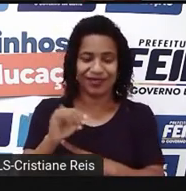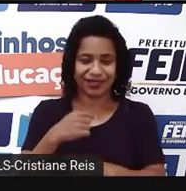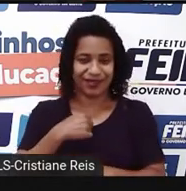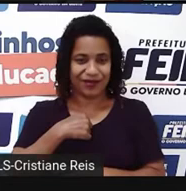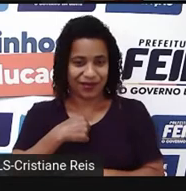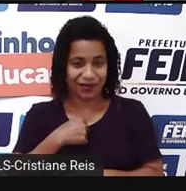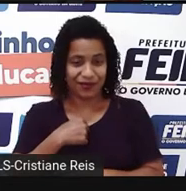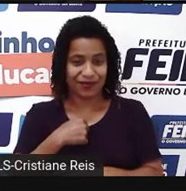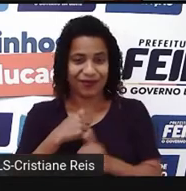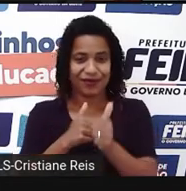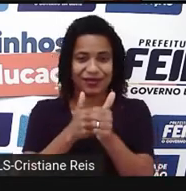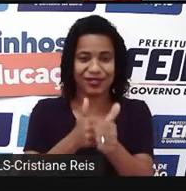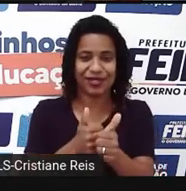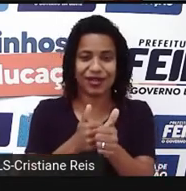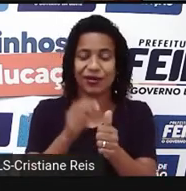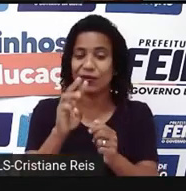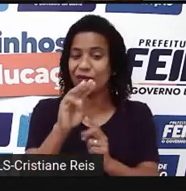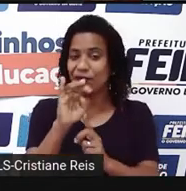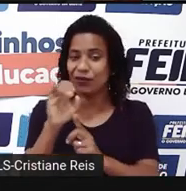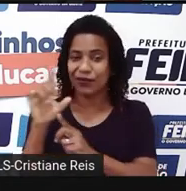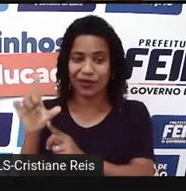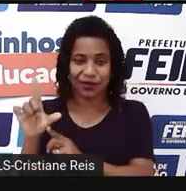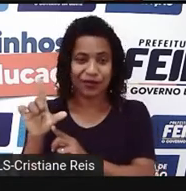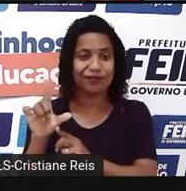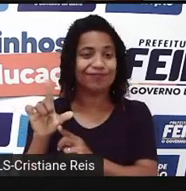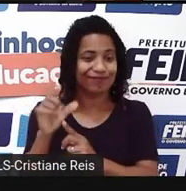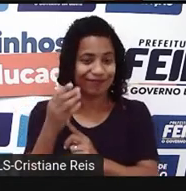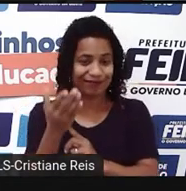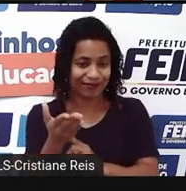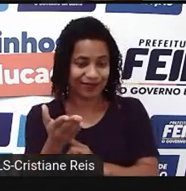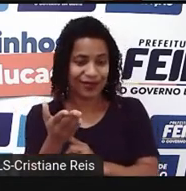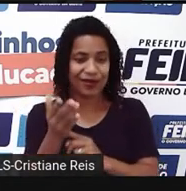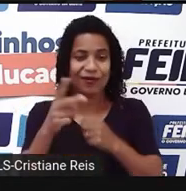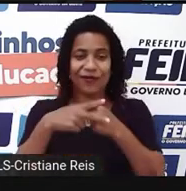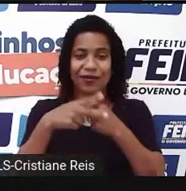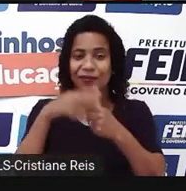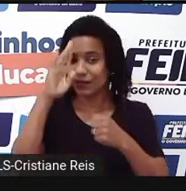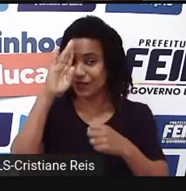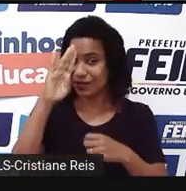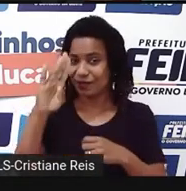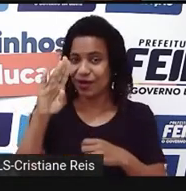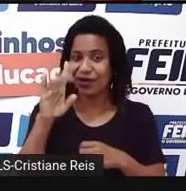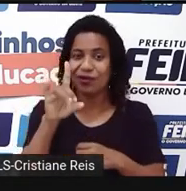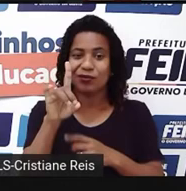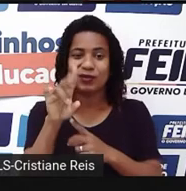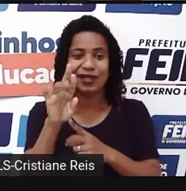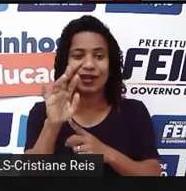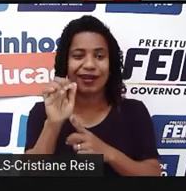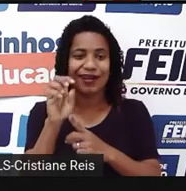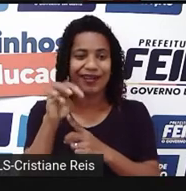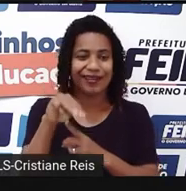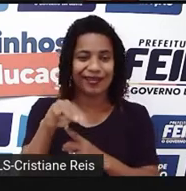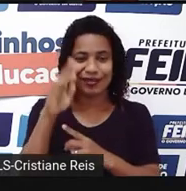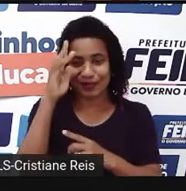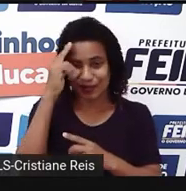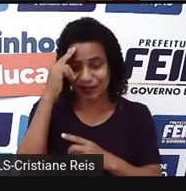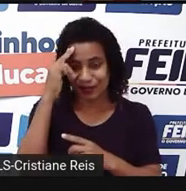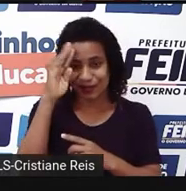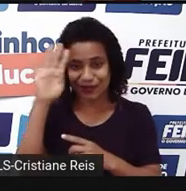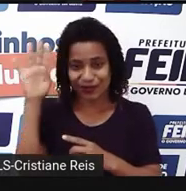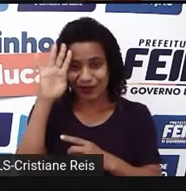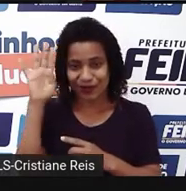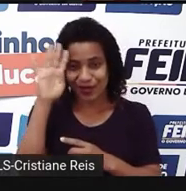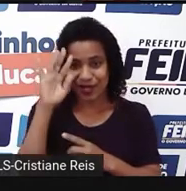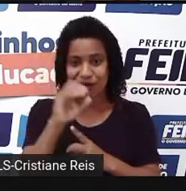will, verbo principal dream, que é sonhar, of you, que é o complemento, expressões de tempo,